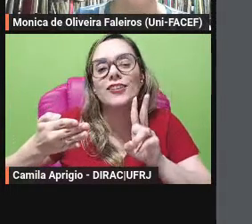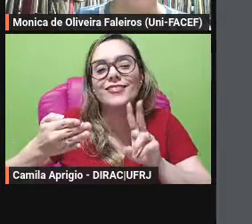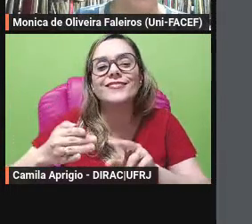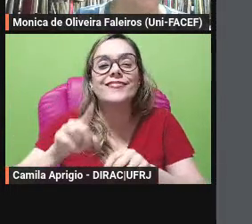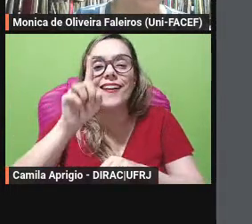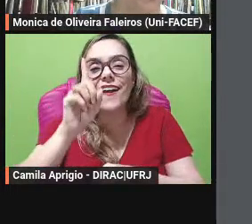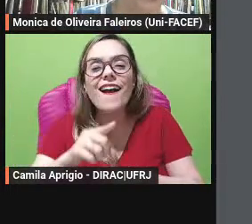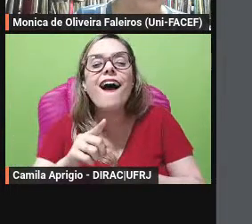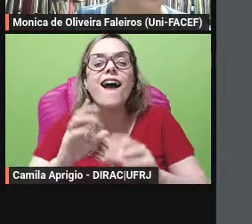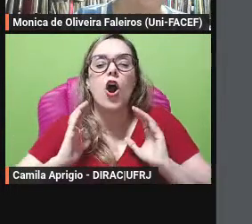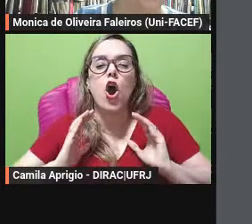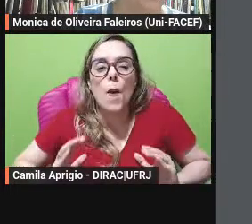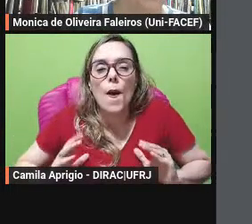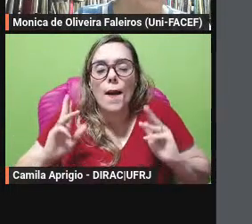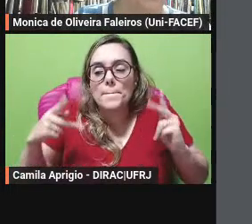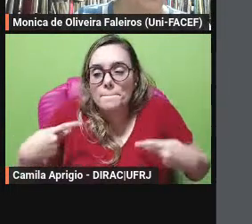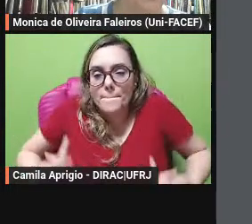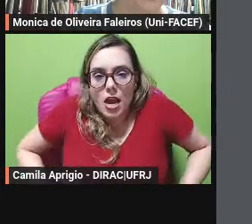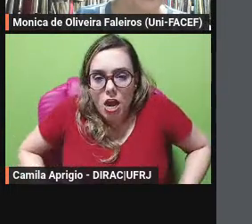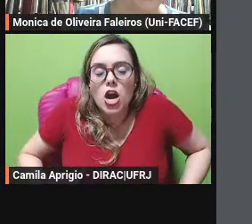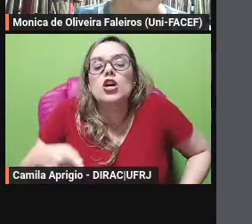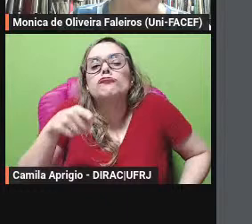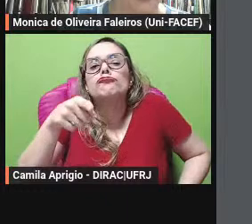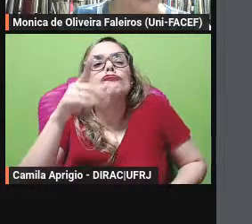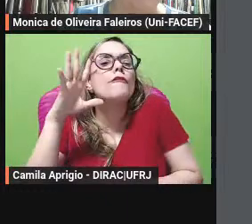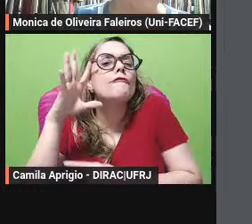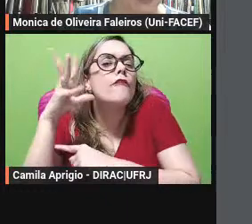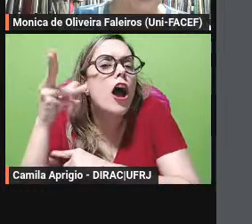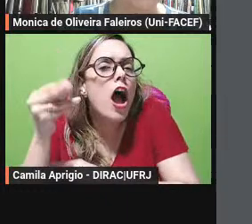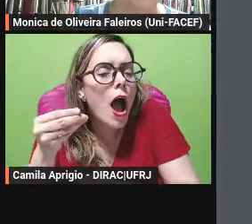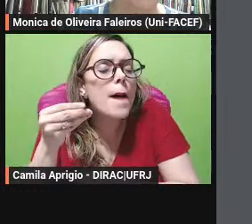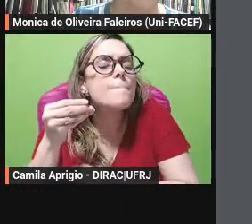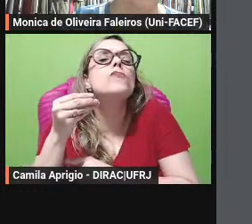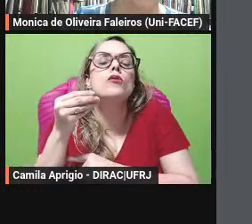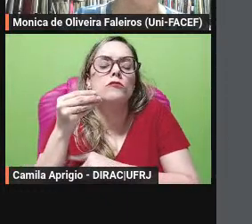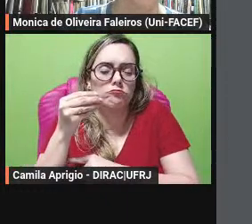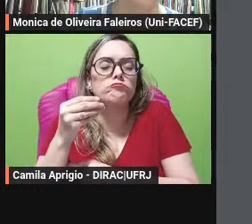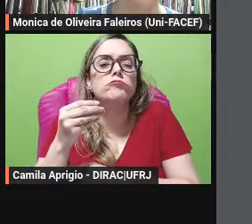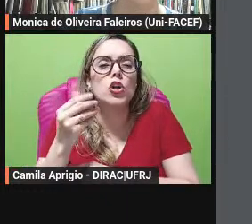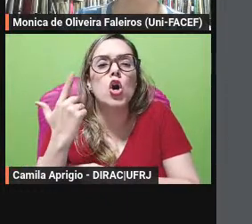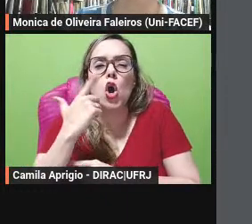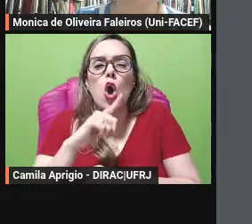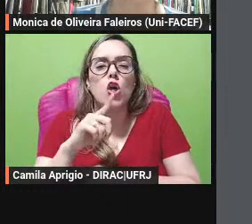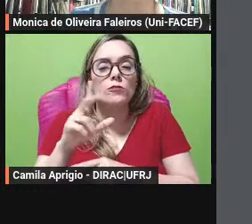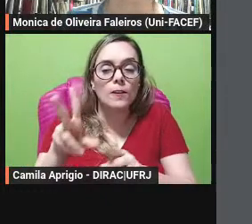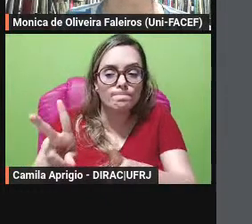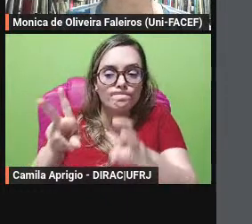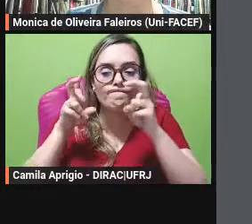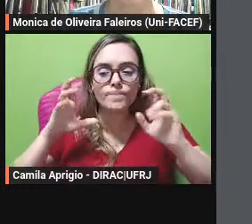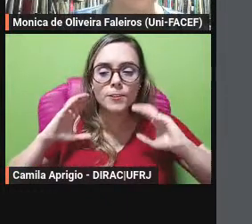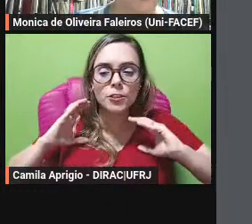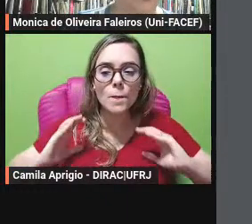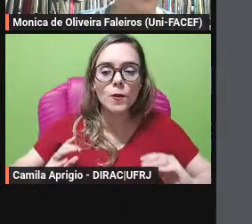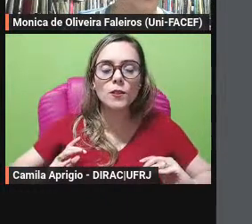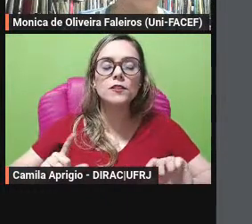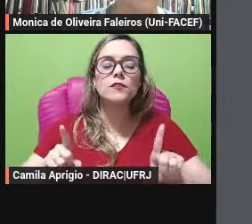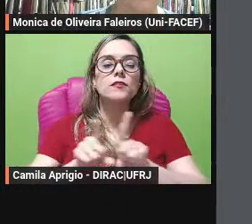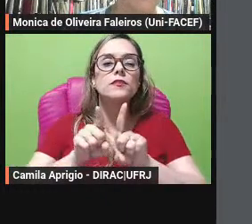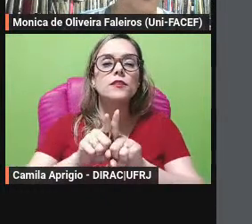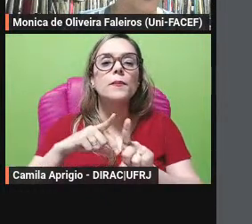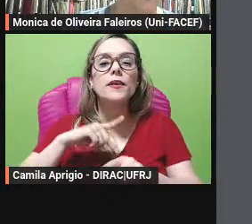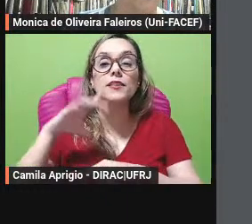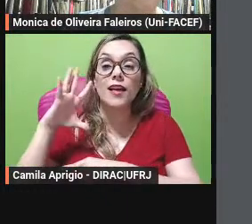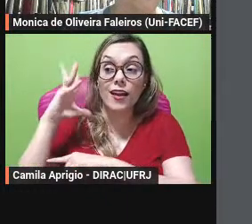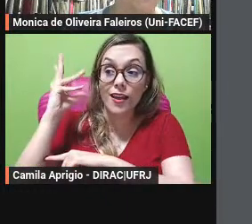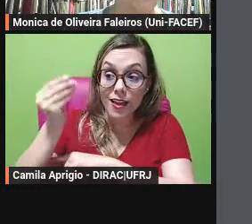fábulas tradicionais abordam em que animais são construídos como alegorias representativas